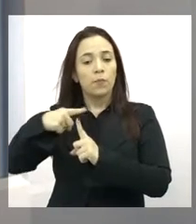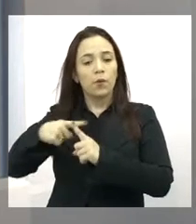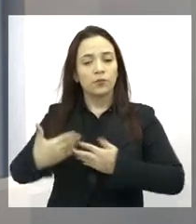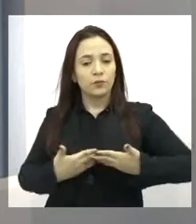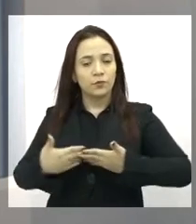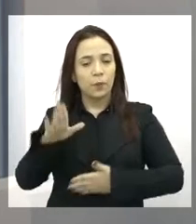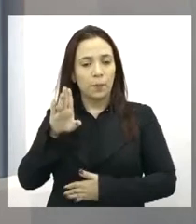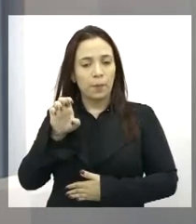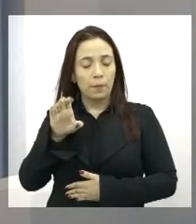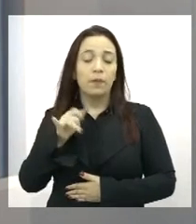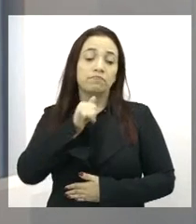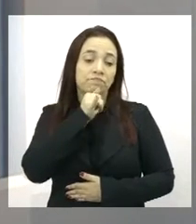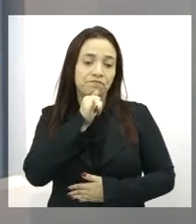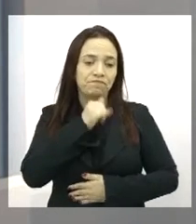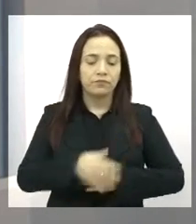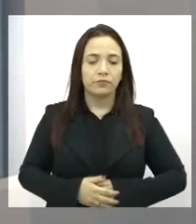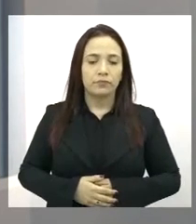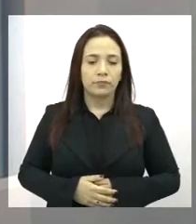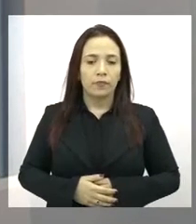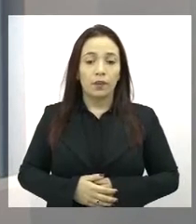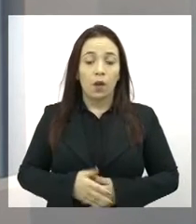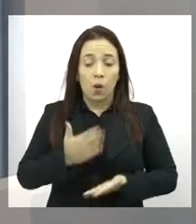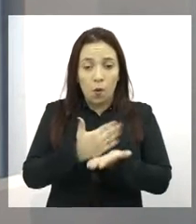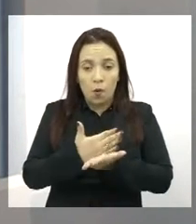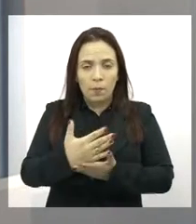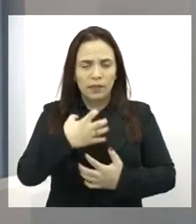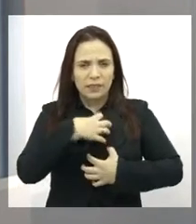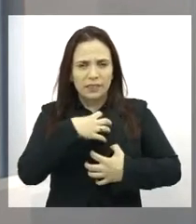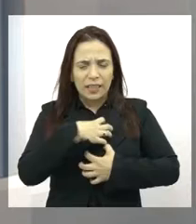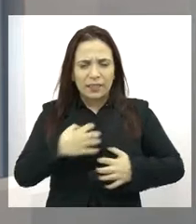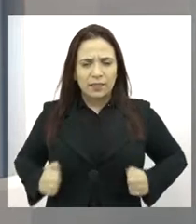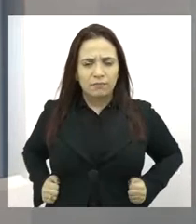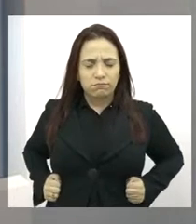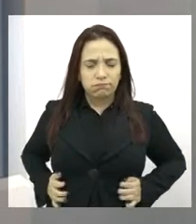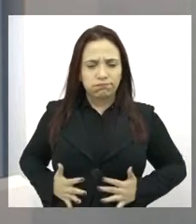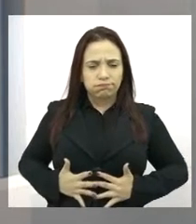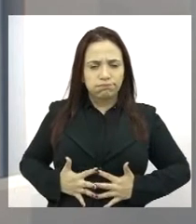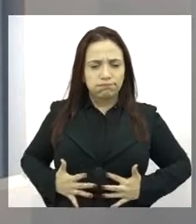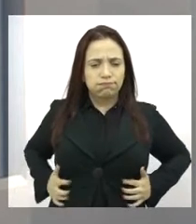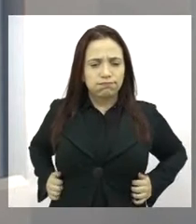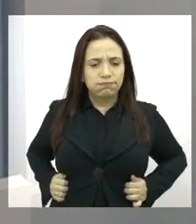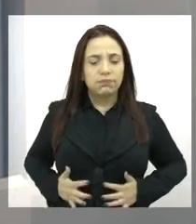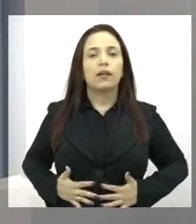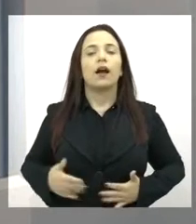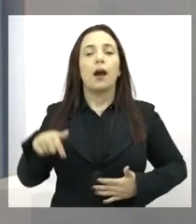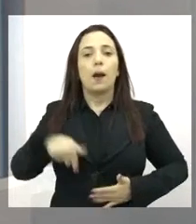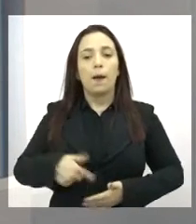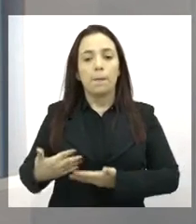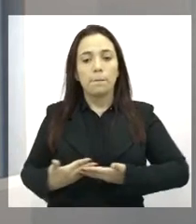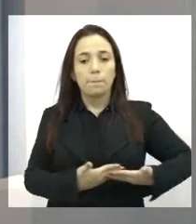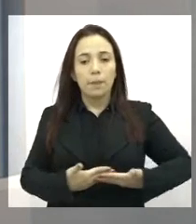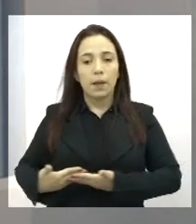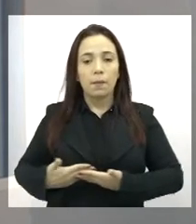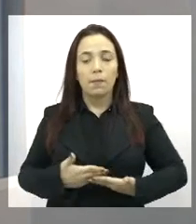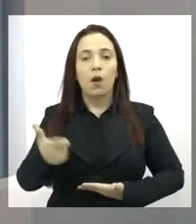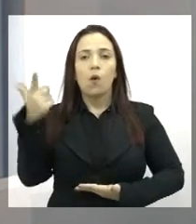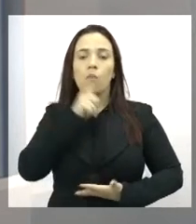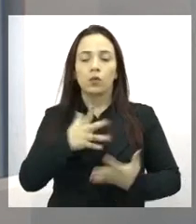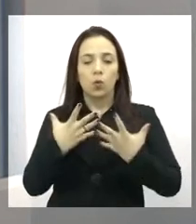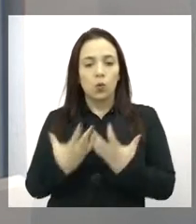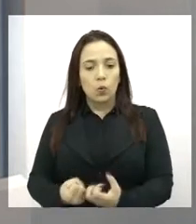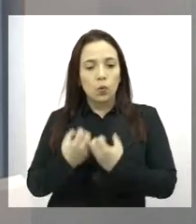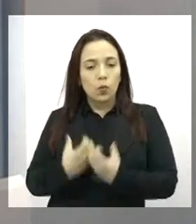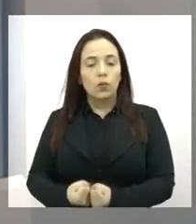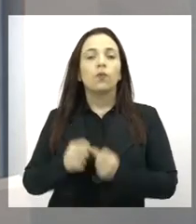No momento em que, por exemplo, inicia-se o trabalho de parto natural, o bebê começa a receber uma série de bactérias que vão